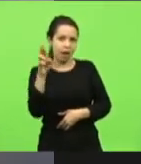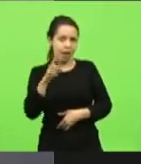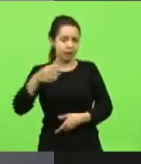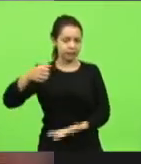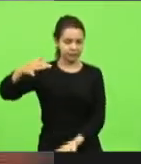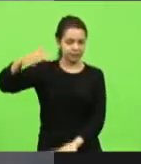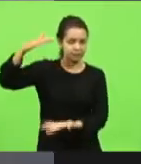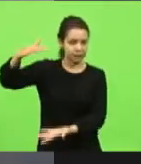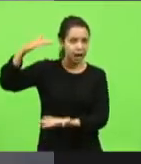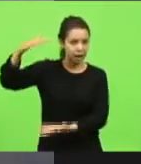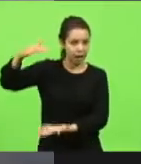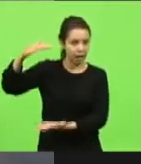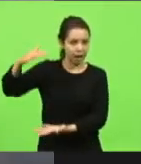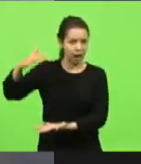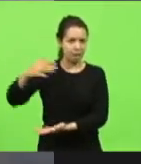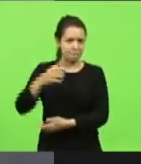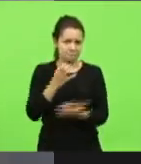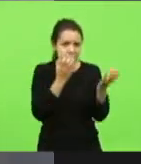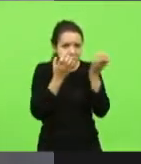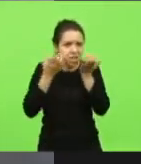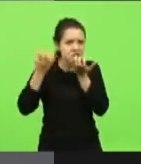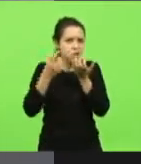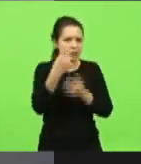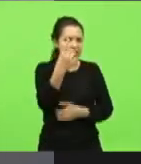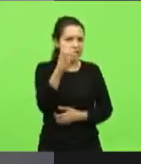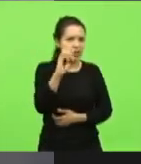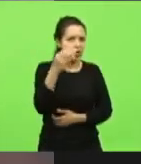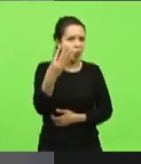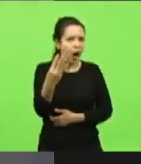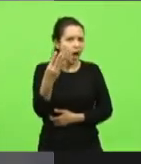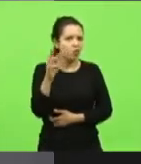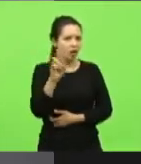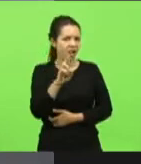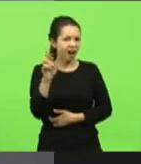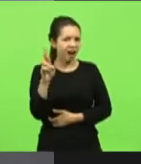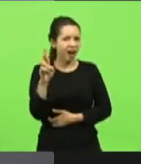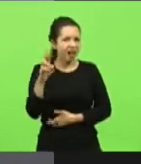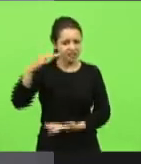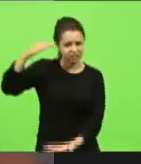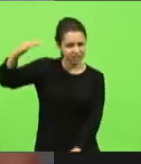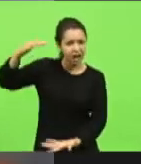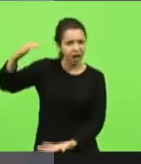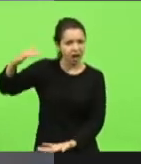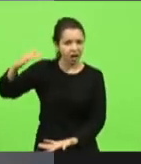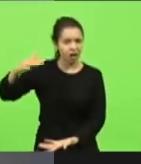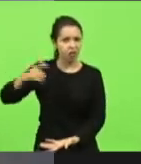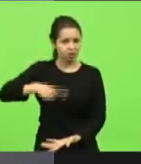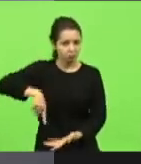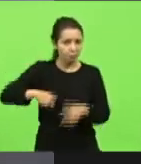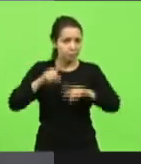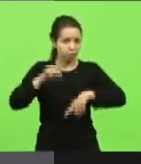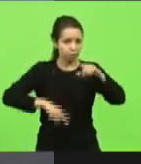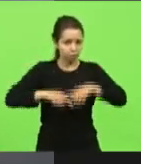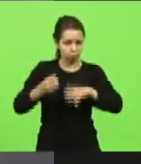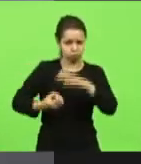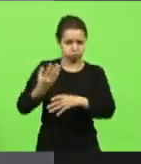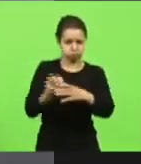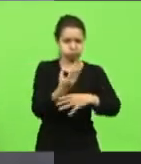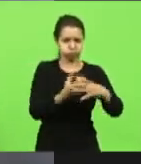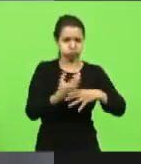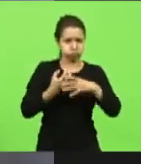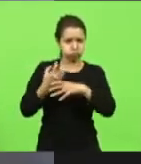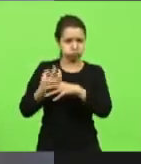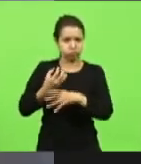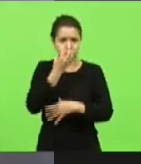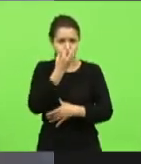milho a 104 reais a saca nós não vamos manter a produtividade que nós temos em suínos em